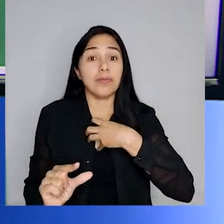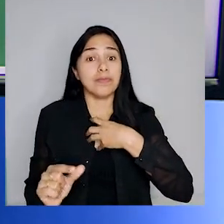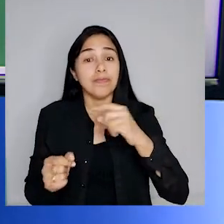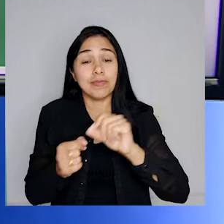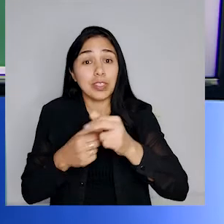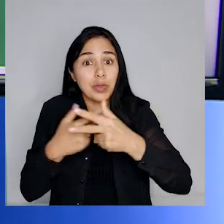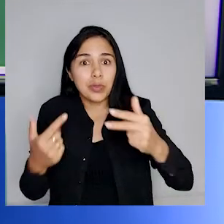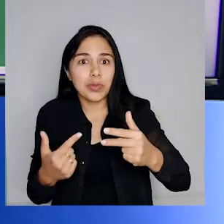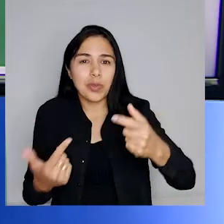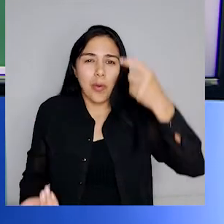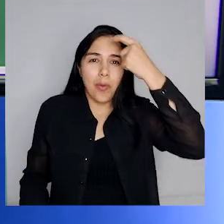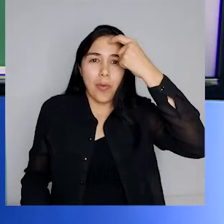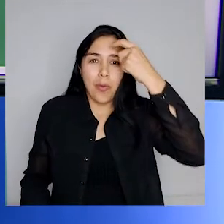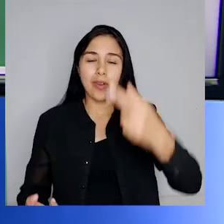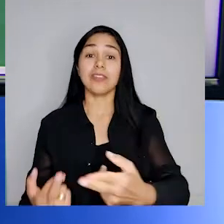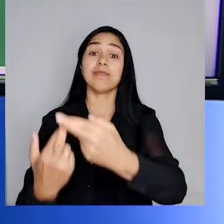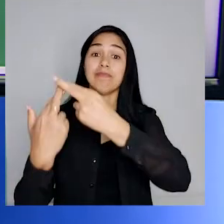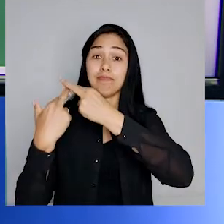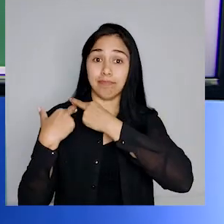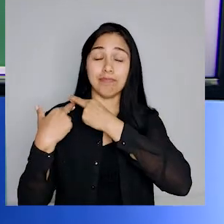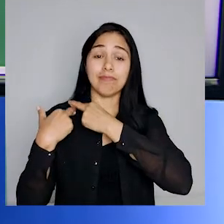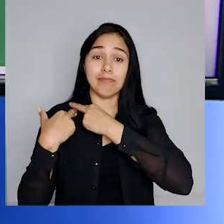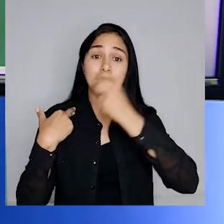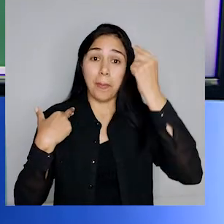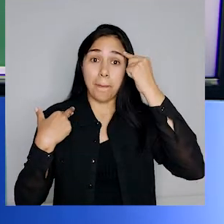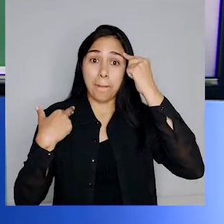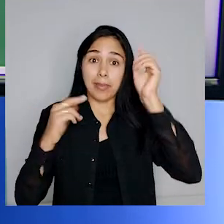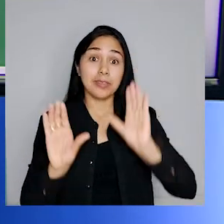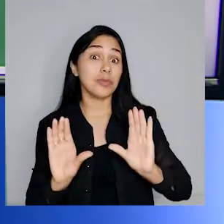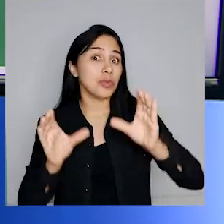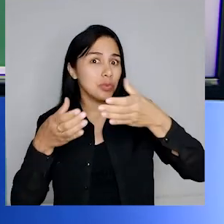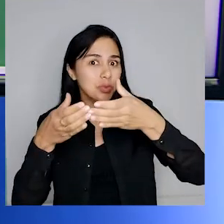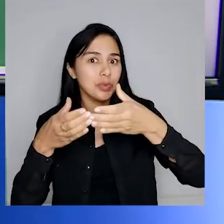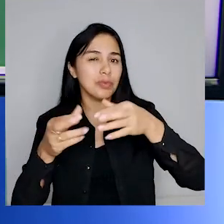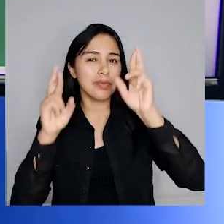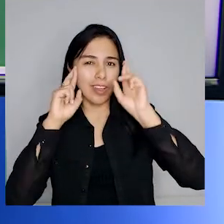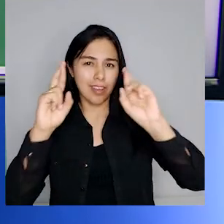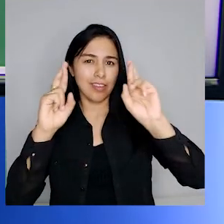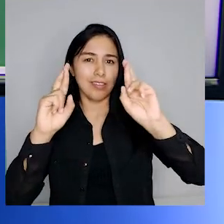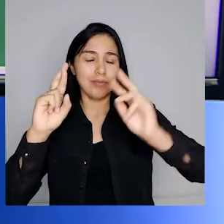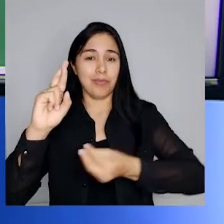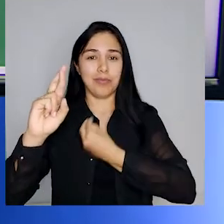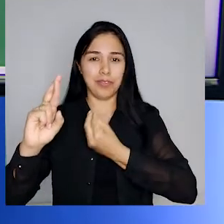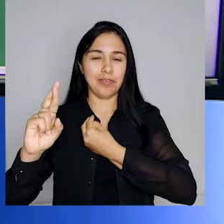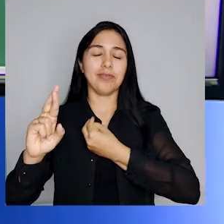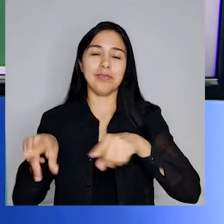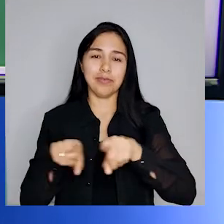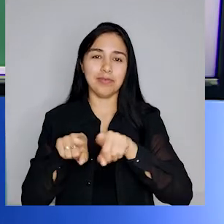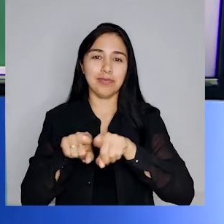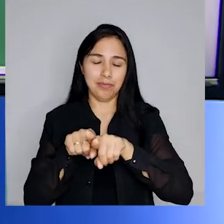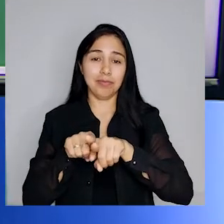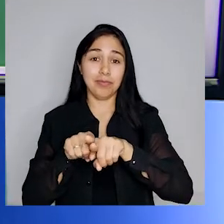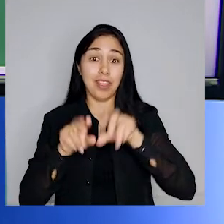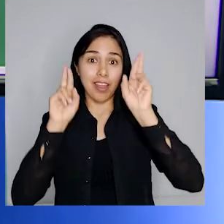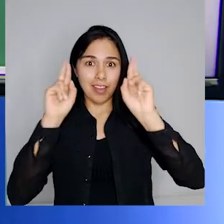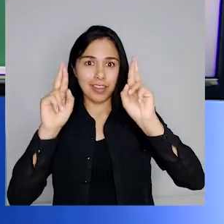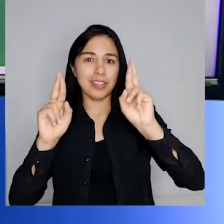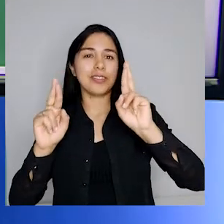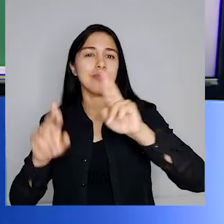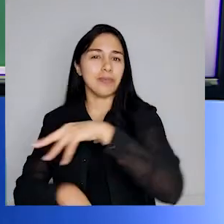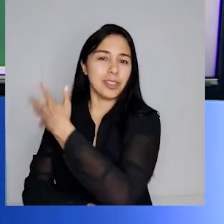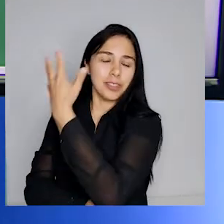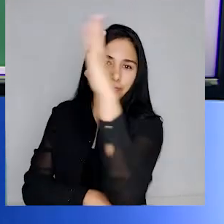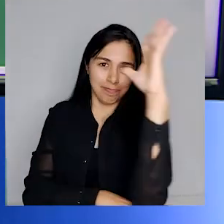responsabilidade, pensamento coletivo, respeito aos seres vivos e respeito aos bens naturais, dos